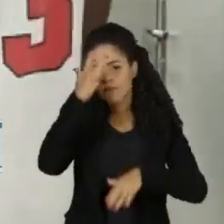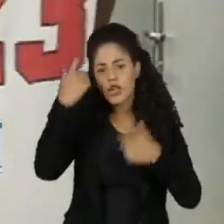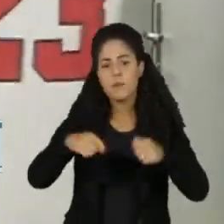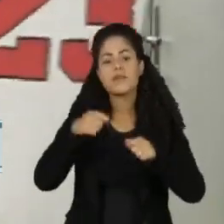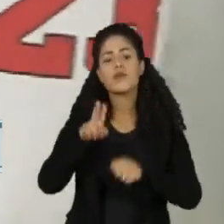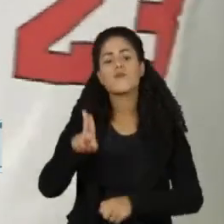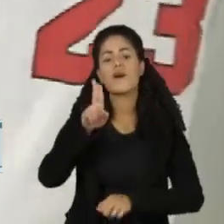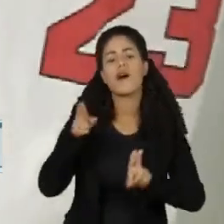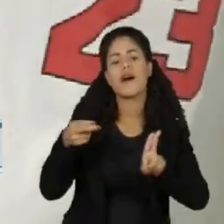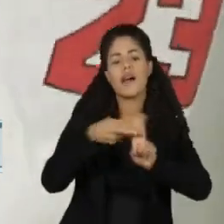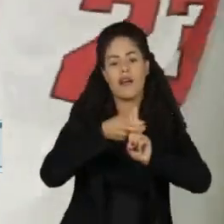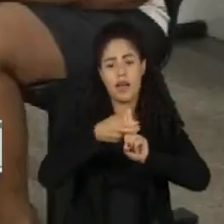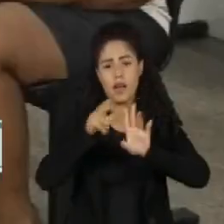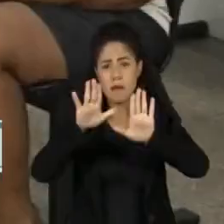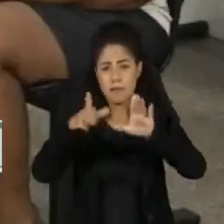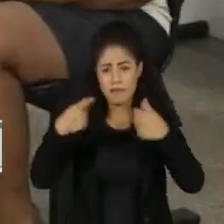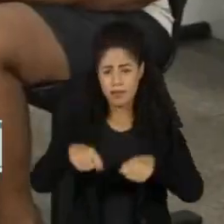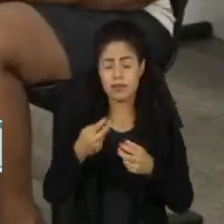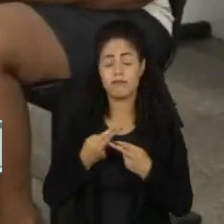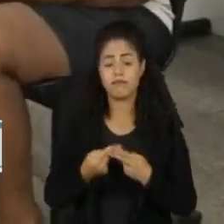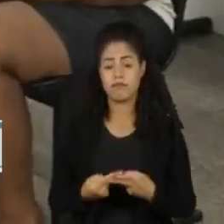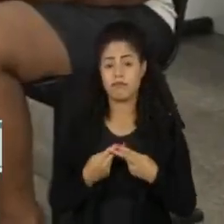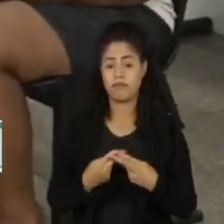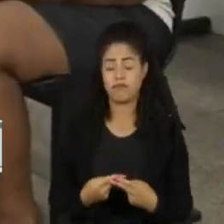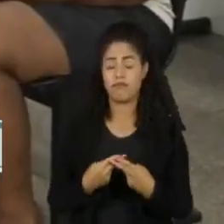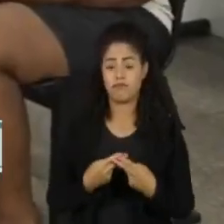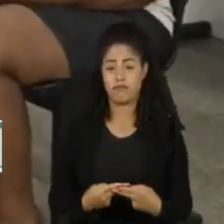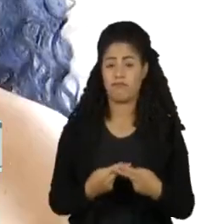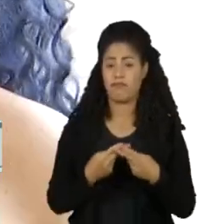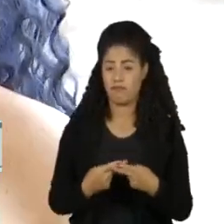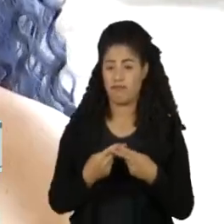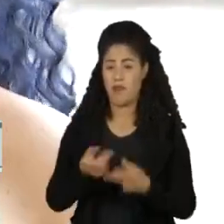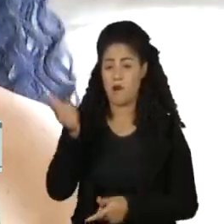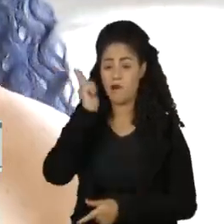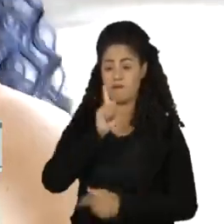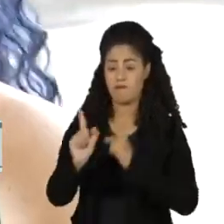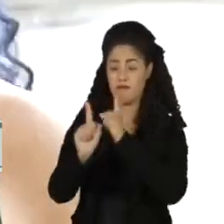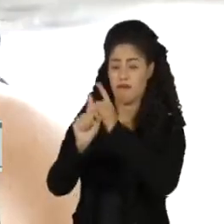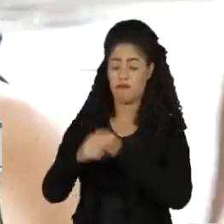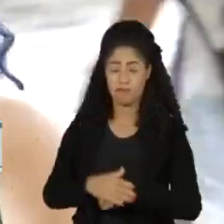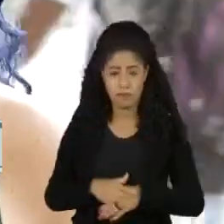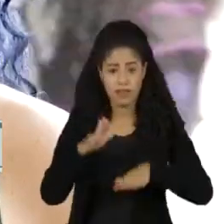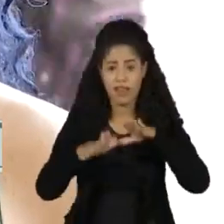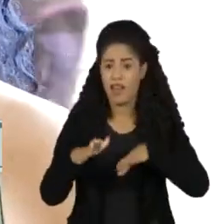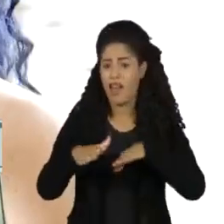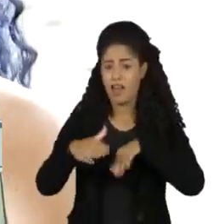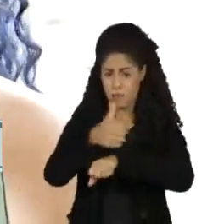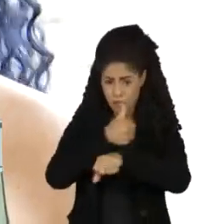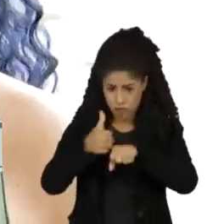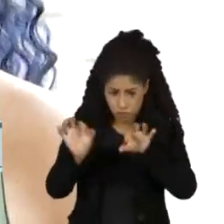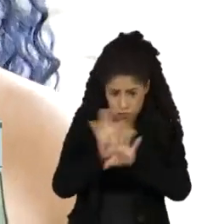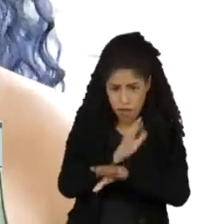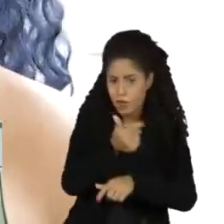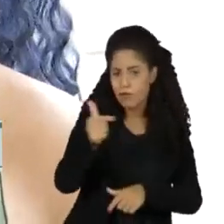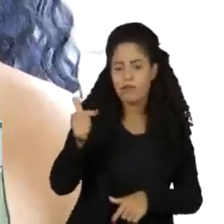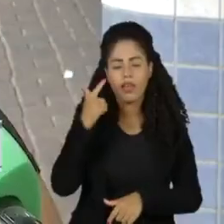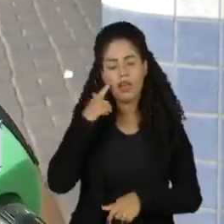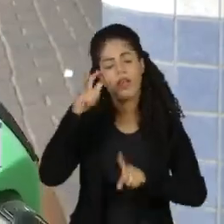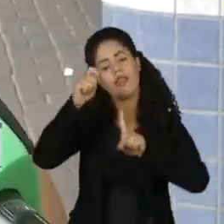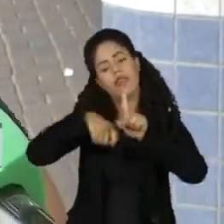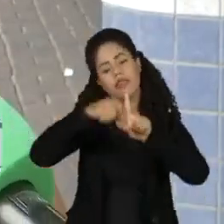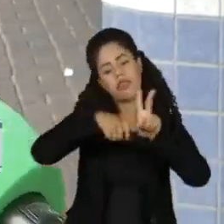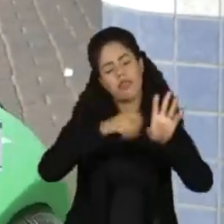sabe que é preciso ter muita paciência para ser atendido. Especialista nunca tem, demora meses.